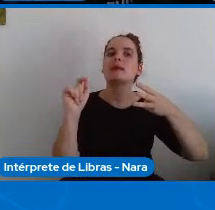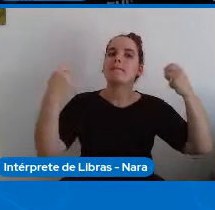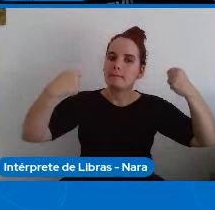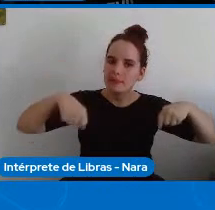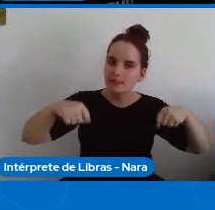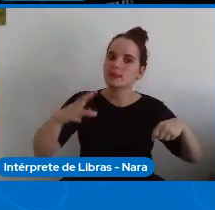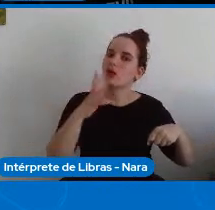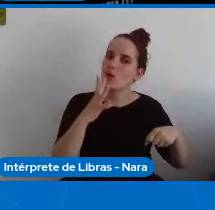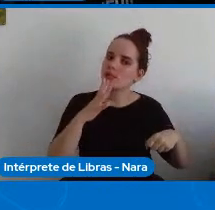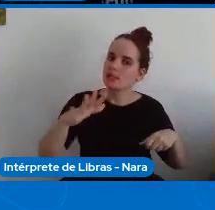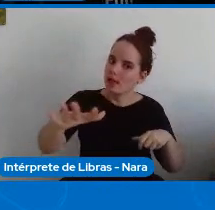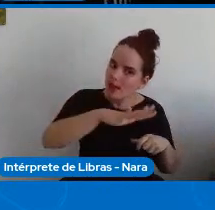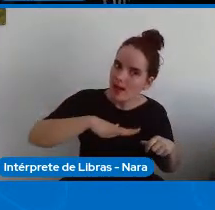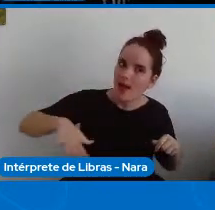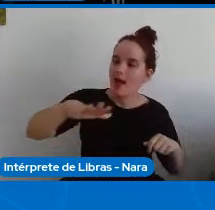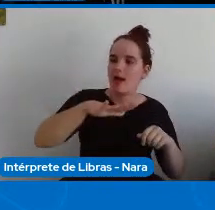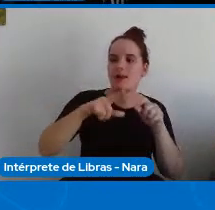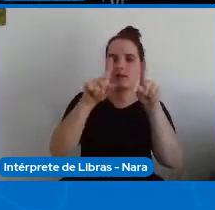área da computação